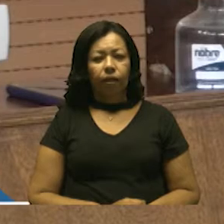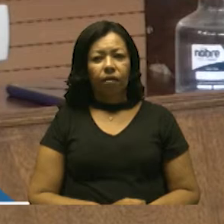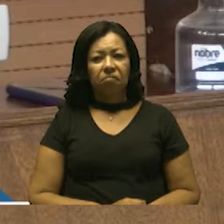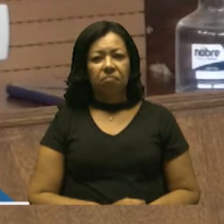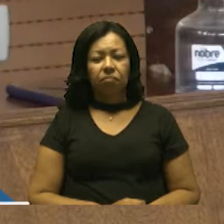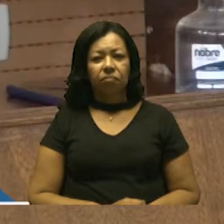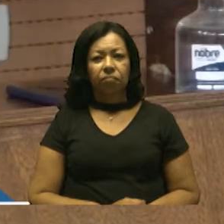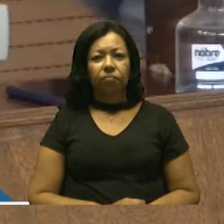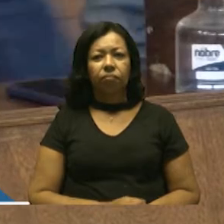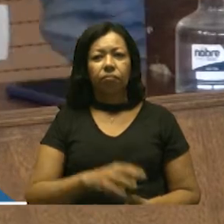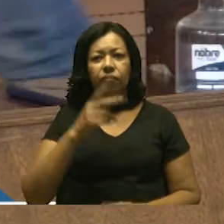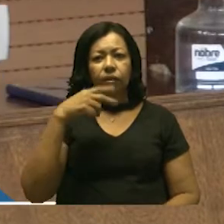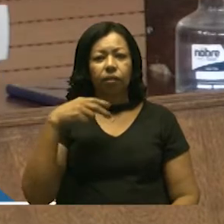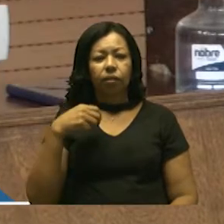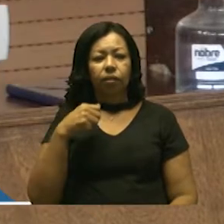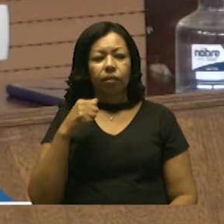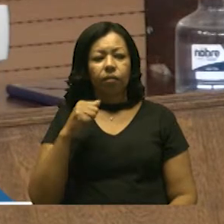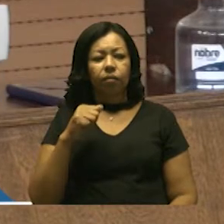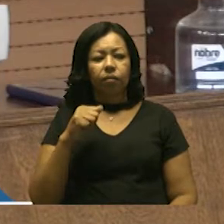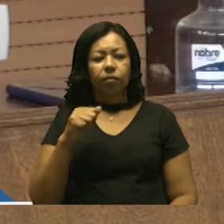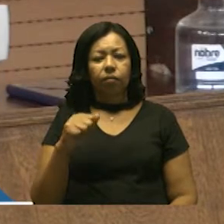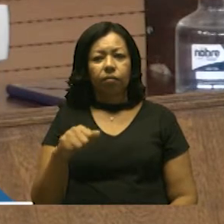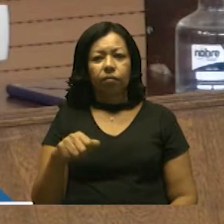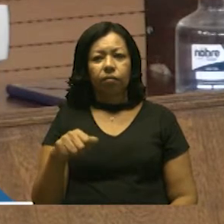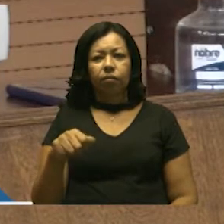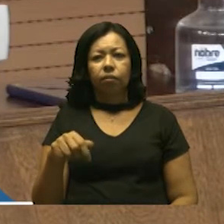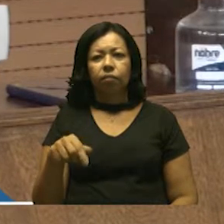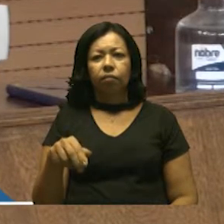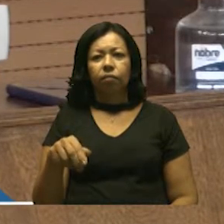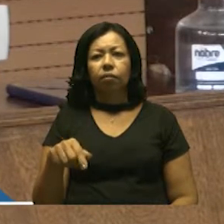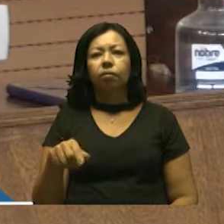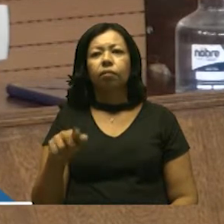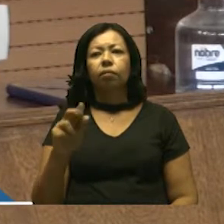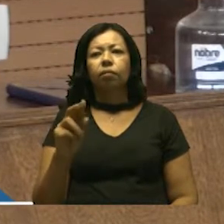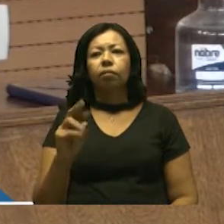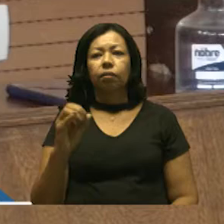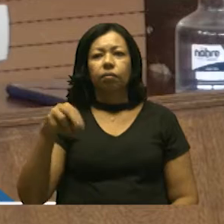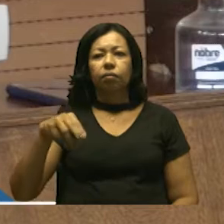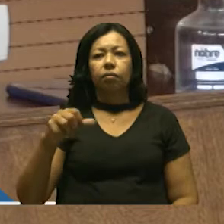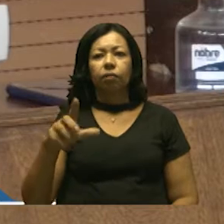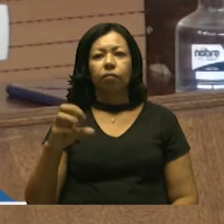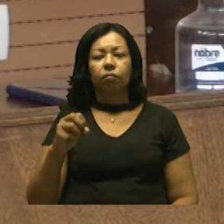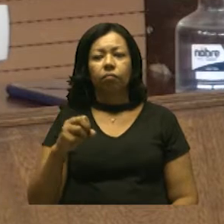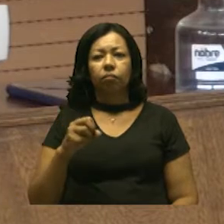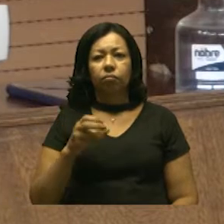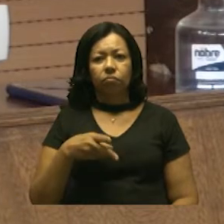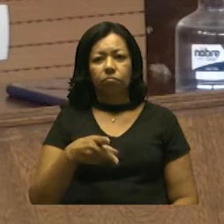Concedo a palavra ao vereador Agnaldo Alves Jaroujo para dar continuidade à apresentação do seu trabalho.